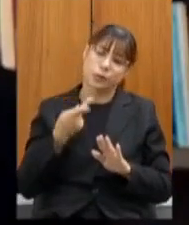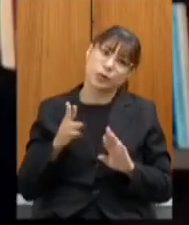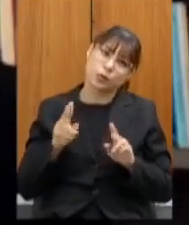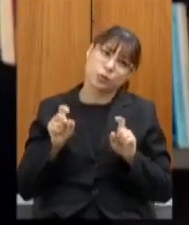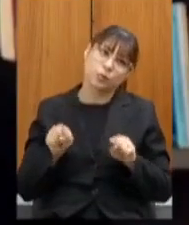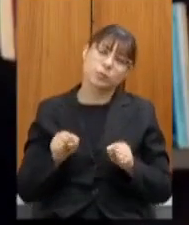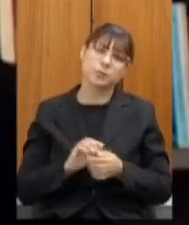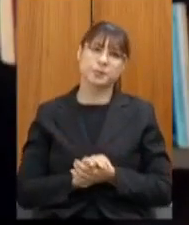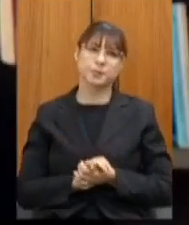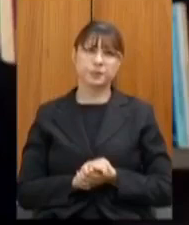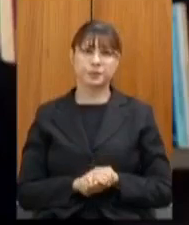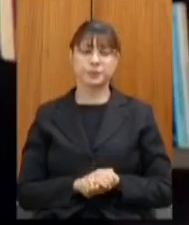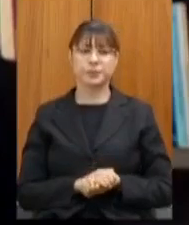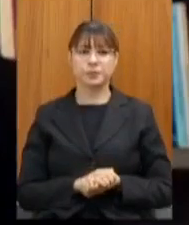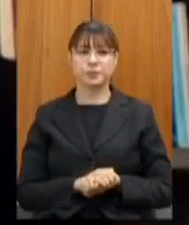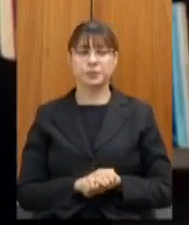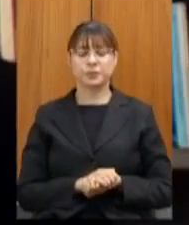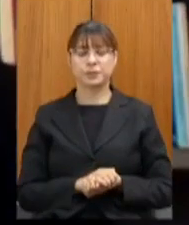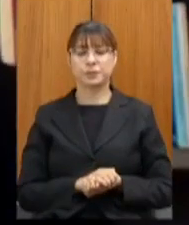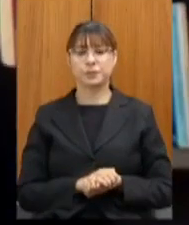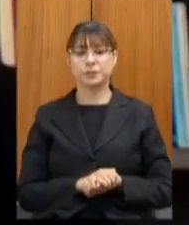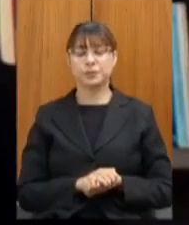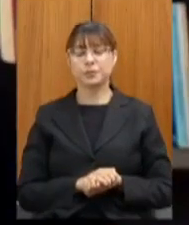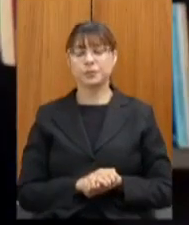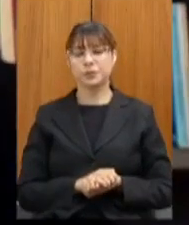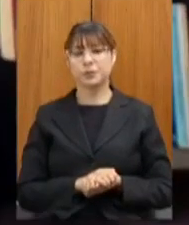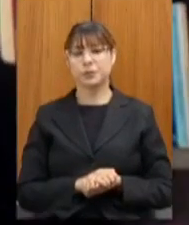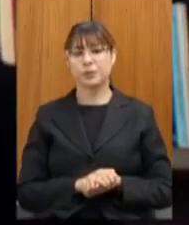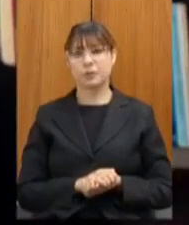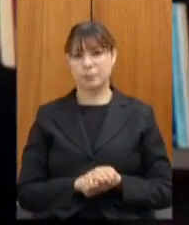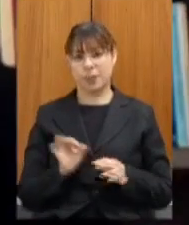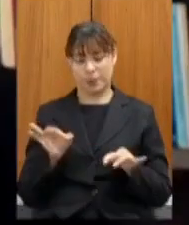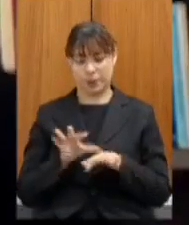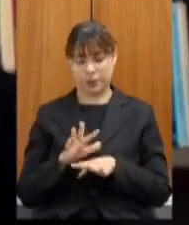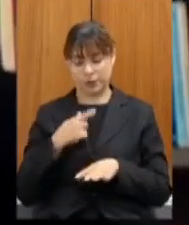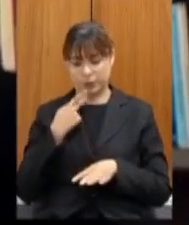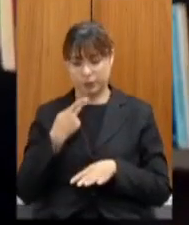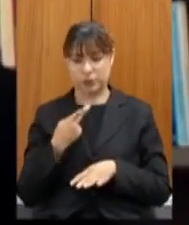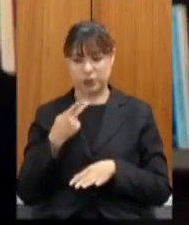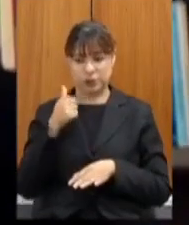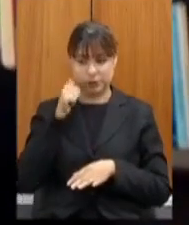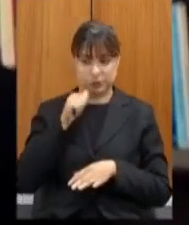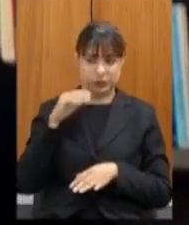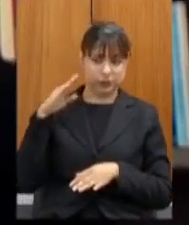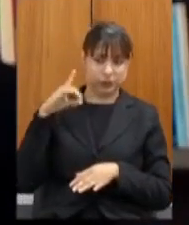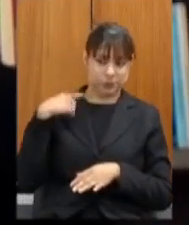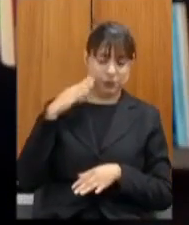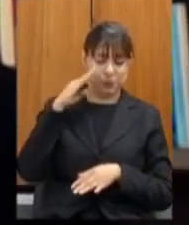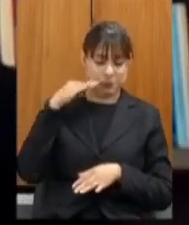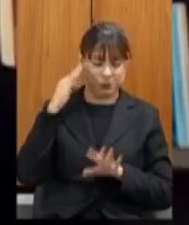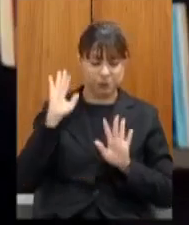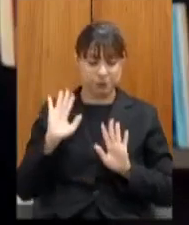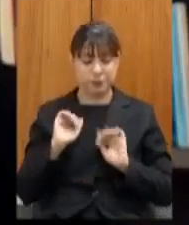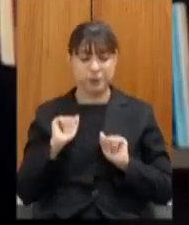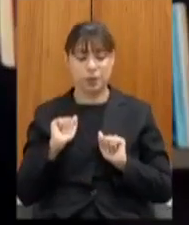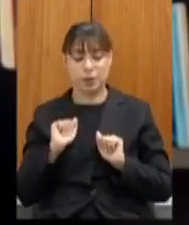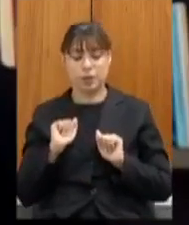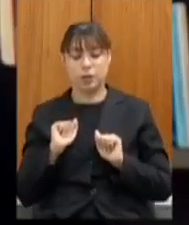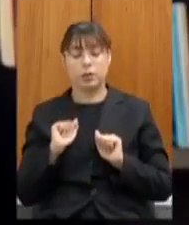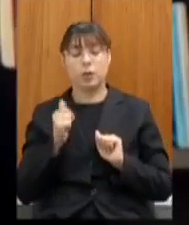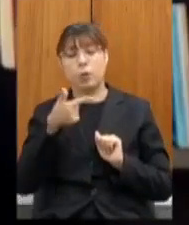eu creio que para encerrar aqui deputada Beatriz outro aspecto